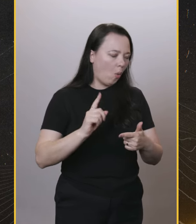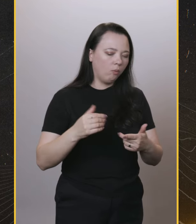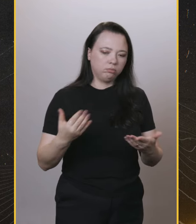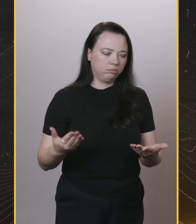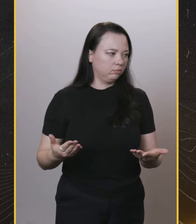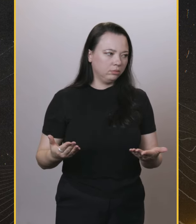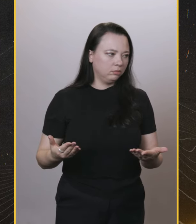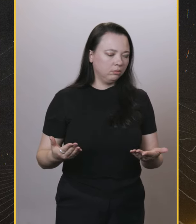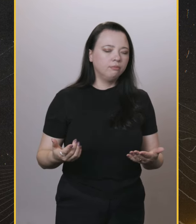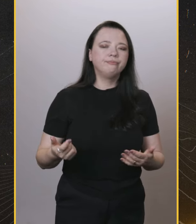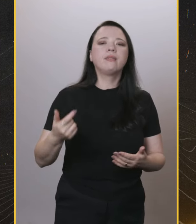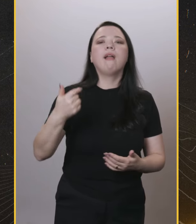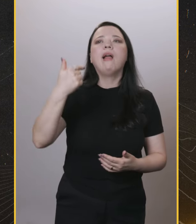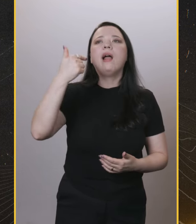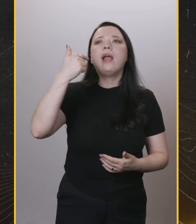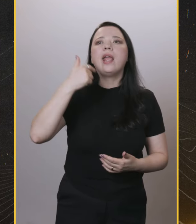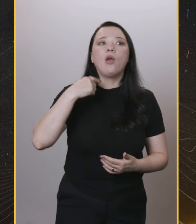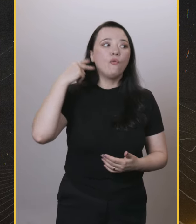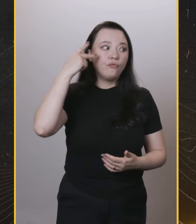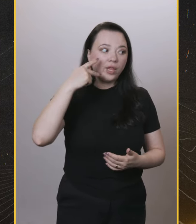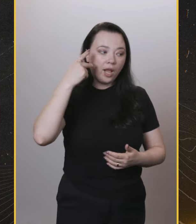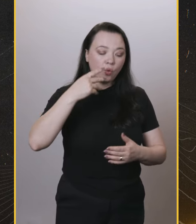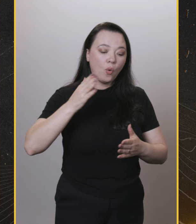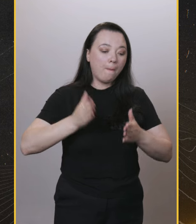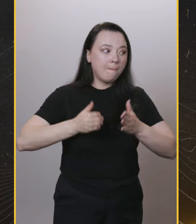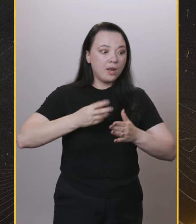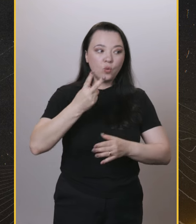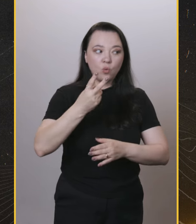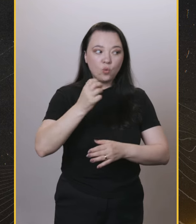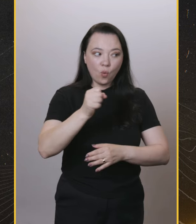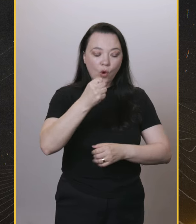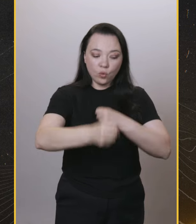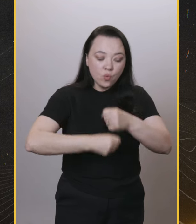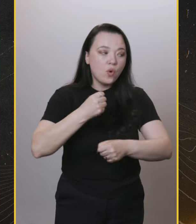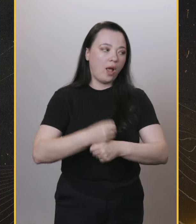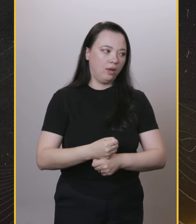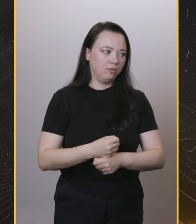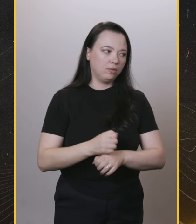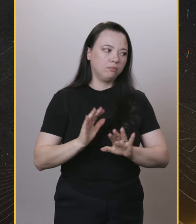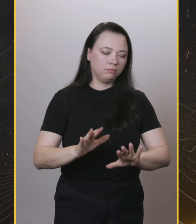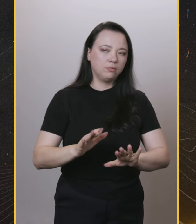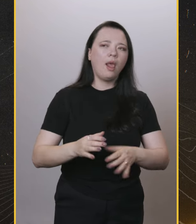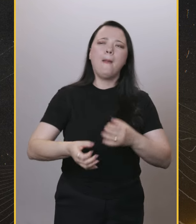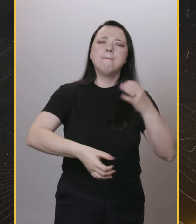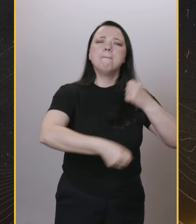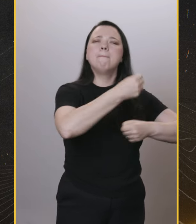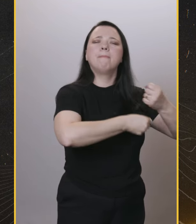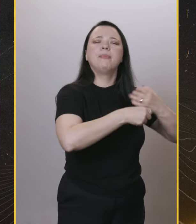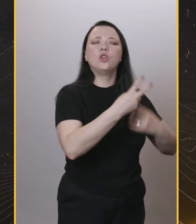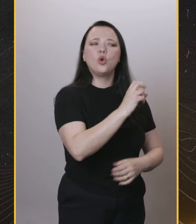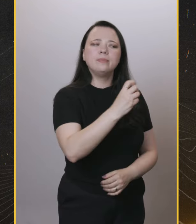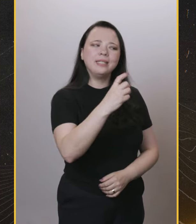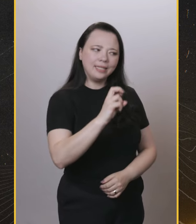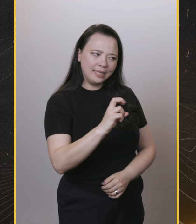a favor do aborto, que eu... Porra, e eu não sou. Eu sou ao contrário. E aí eu... Como é que foi a minha história de vida? Eu fui vereador.